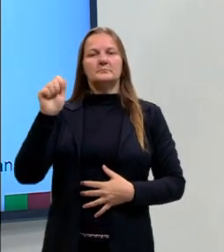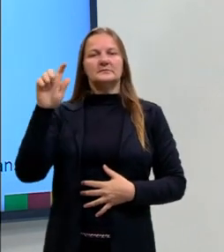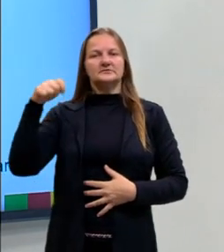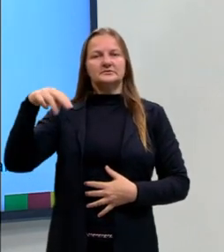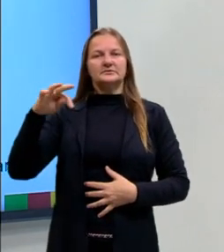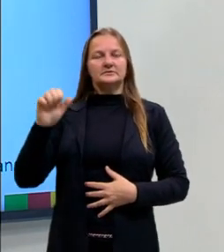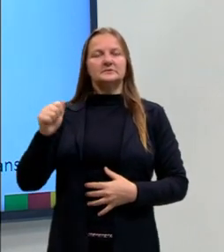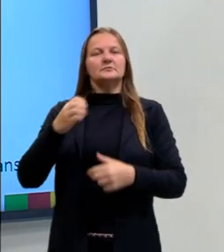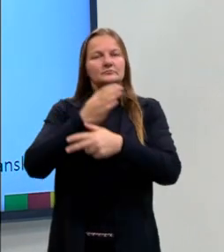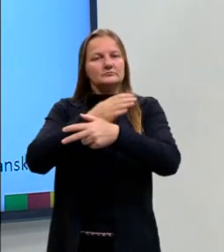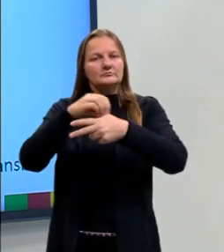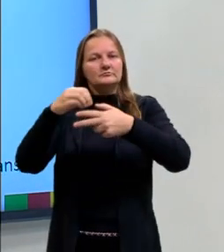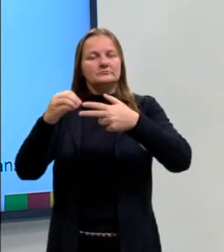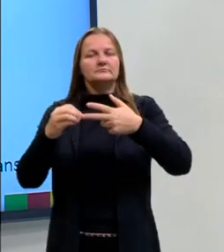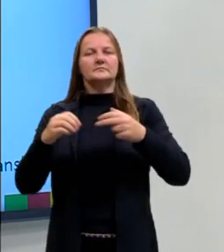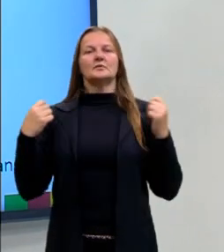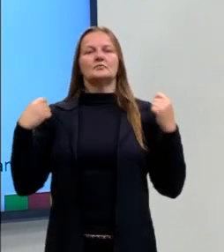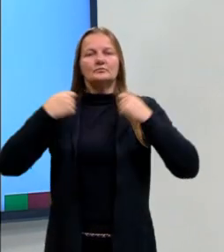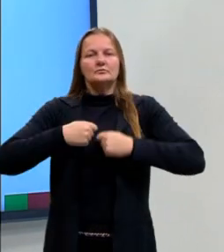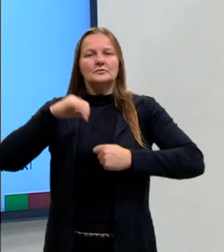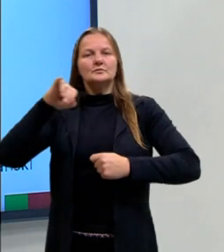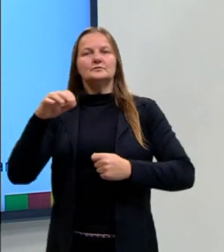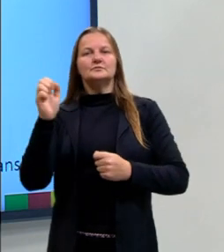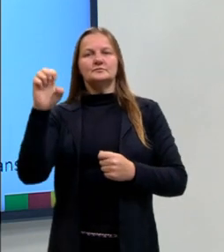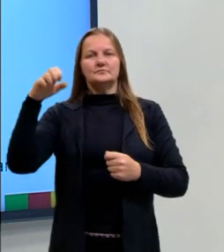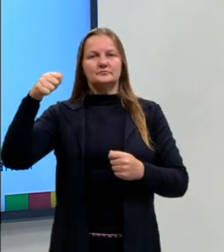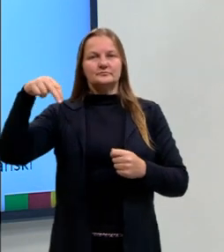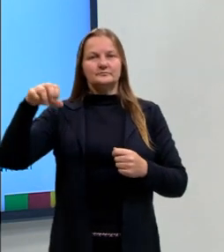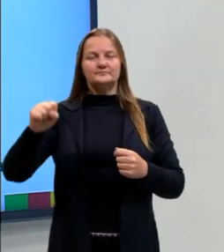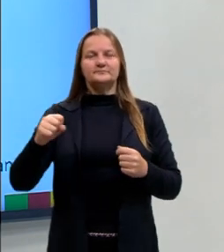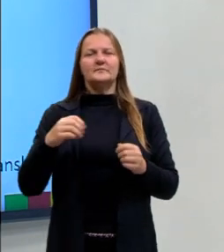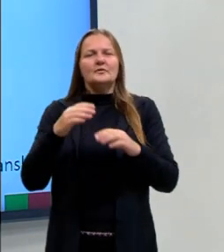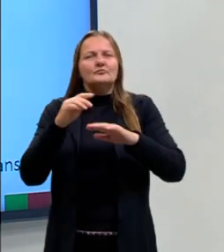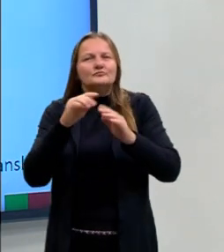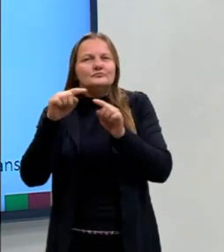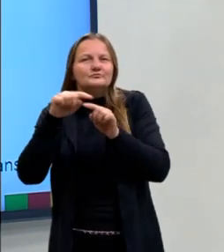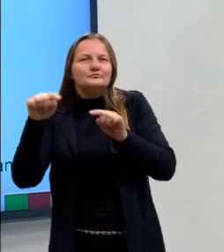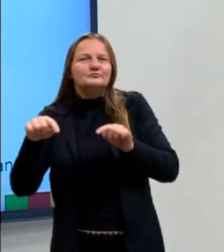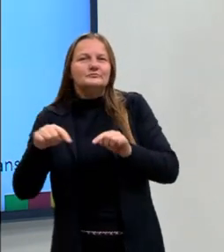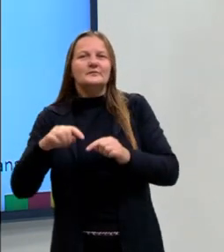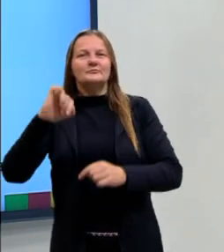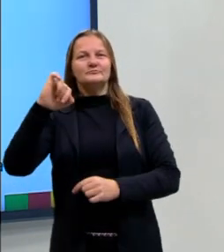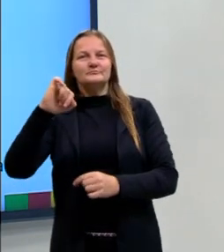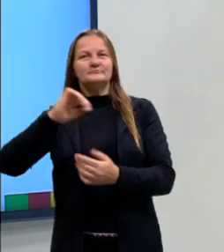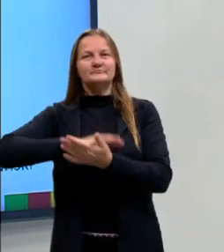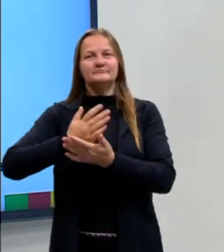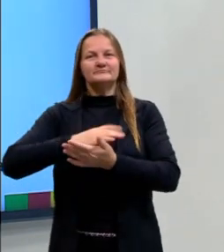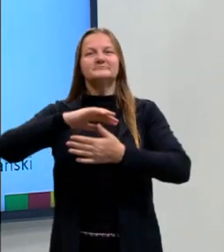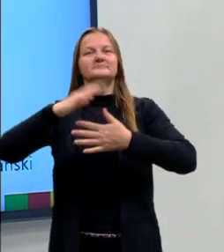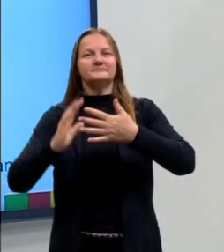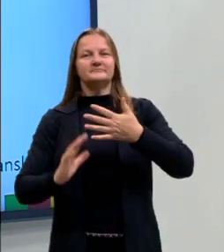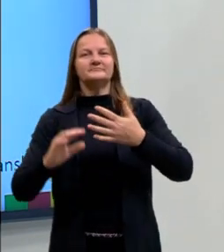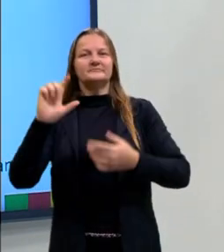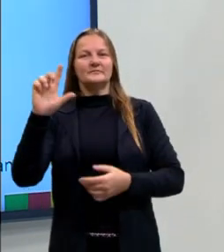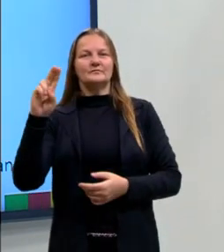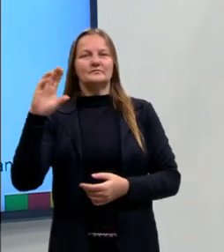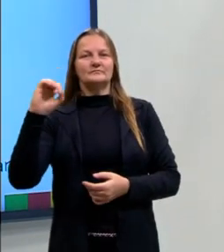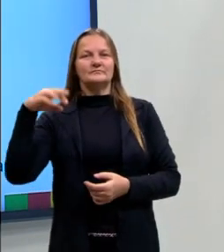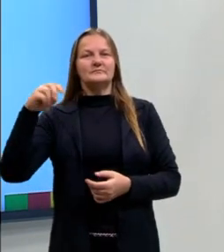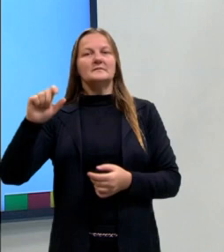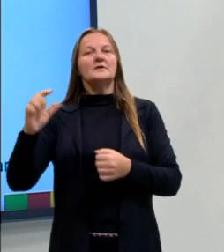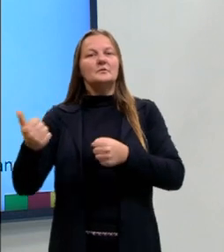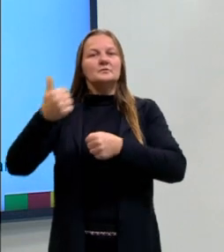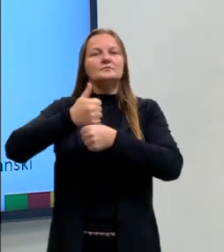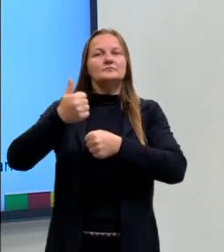projeto do Pré-Enem e uma jaqueta jeans. Aqui no cantinho, a gente tem a Lucimeia, nossa intérprete de Libras, que depois